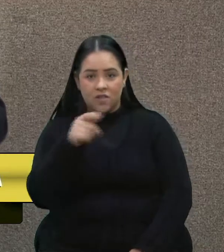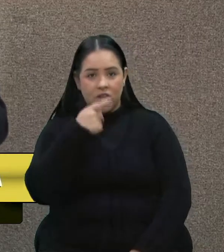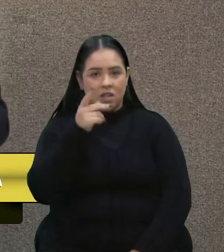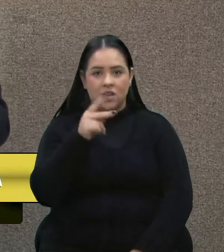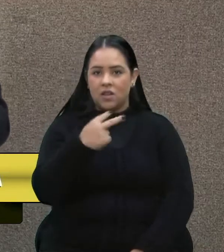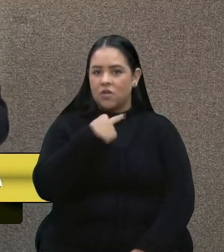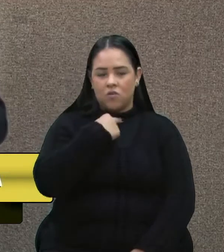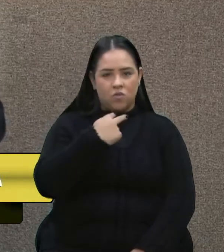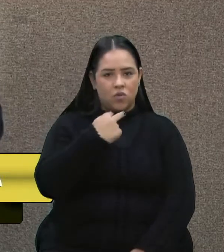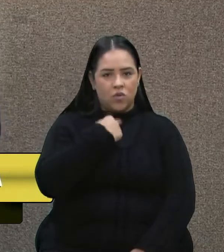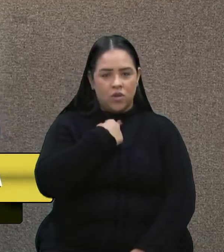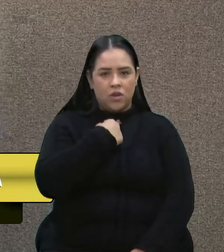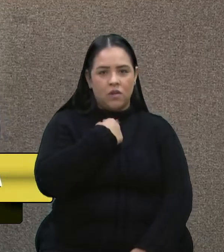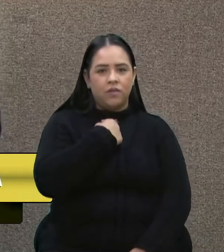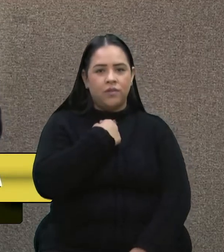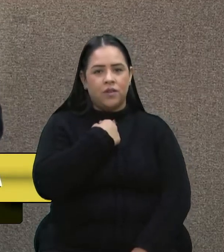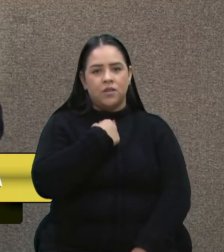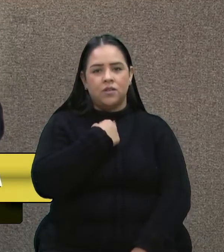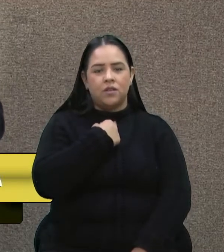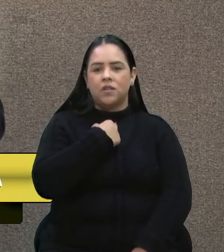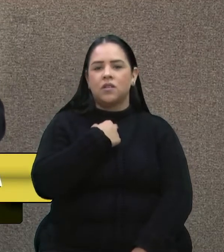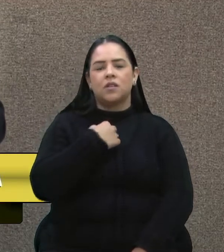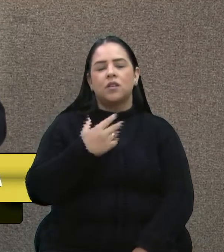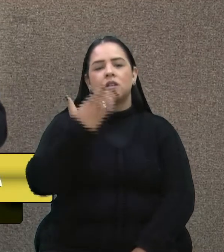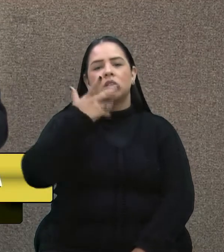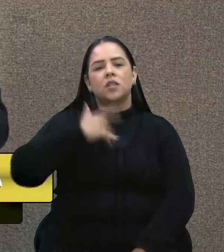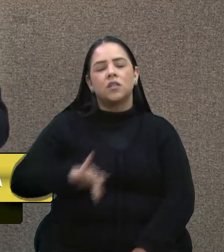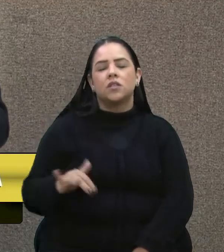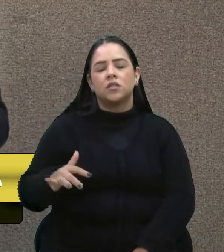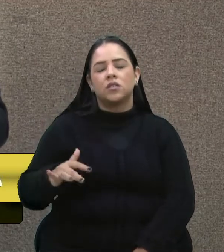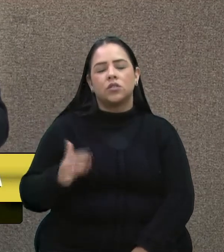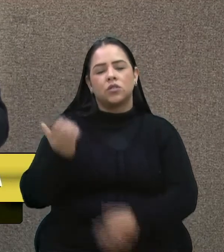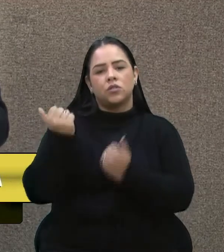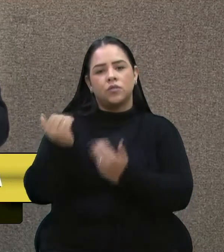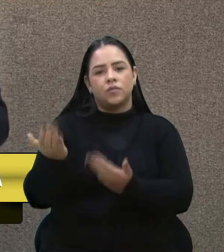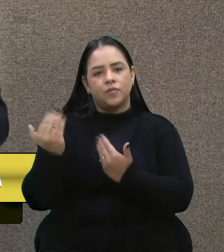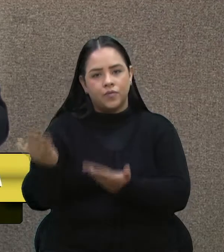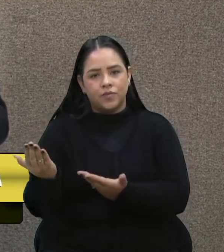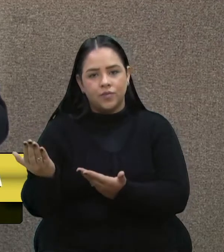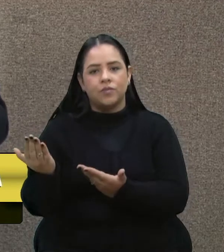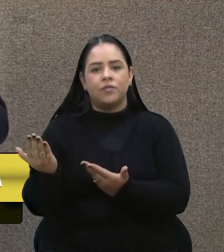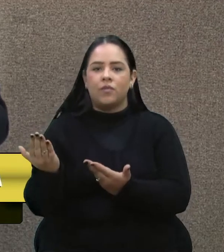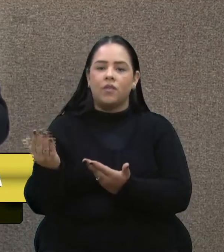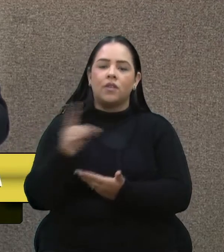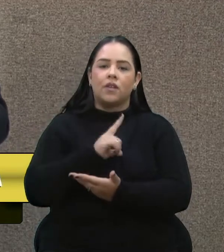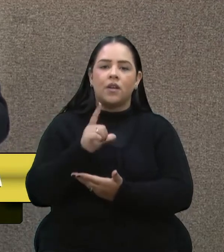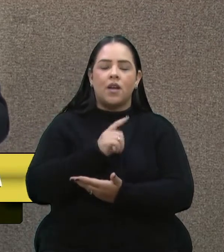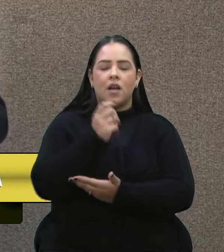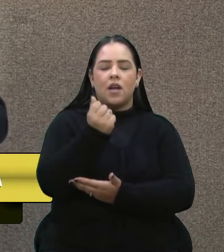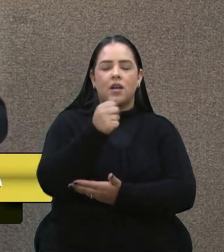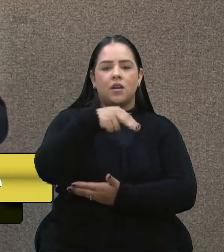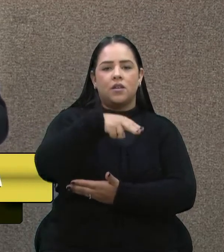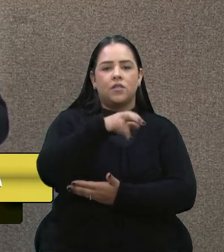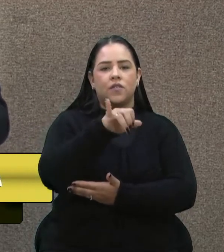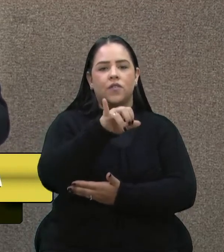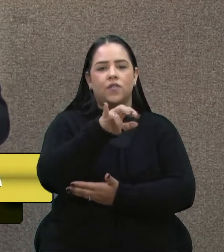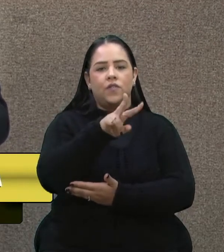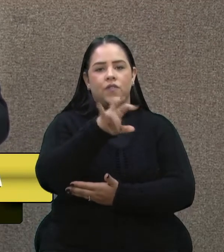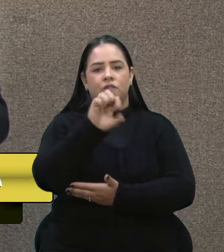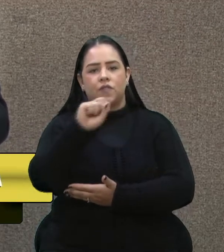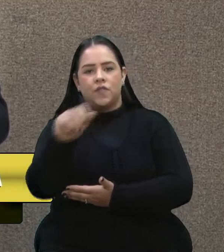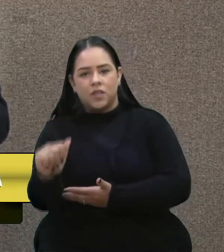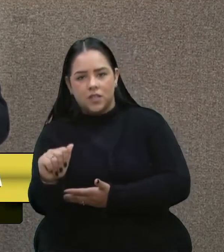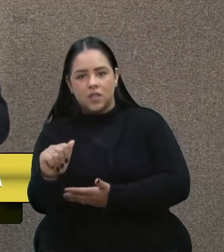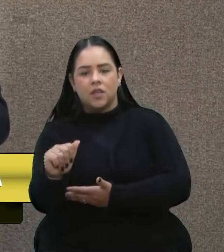Coronavac em crianças e adolescentes. A Agência Nacional de Vigilância Sanitária, Anvisa, vetou o uso